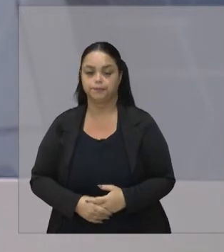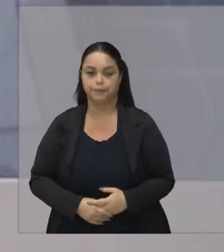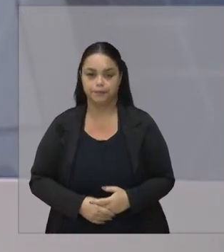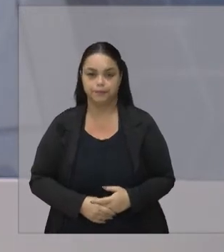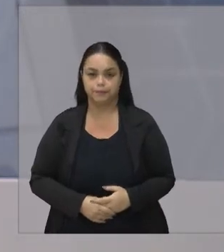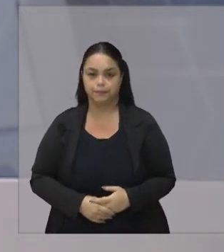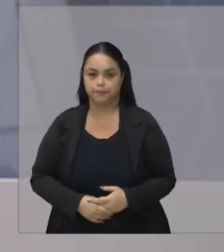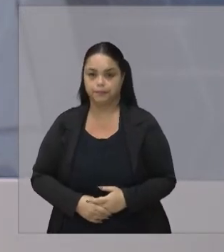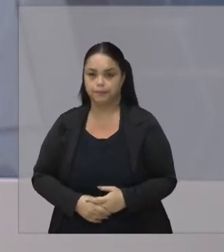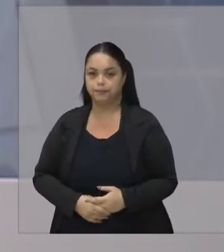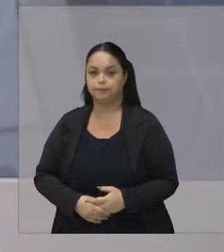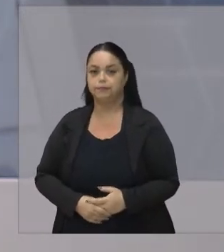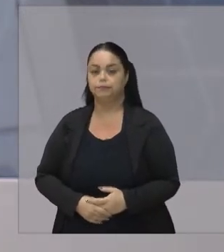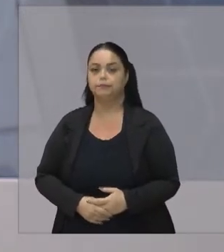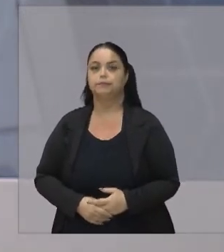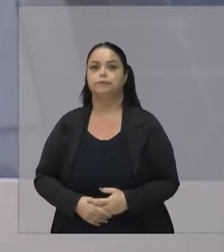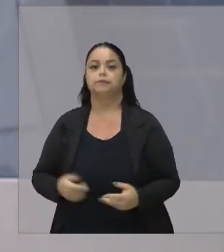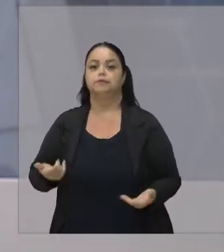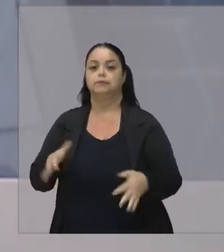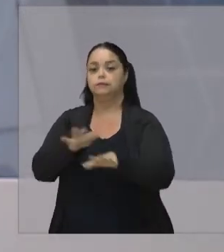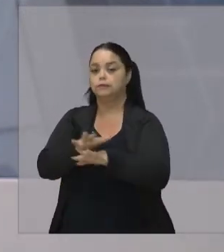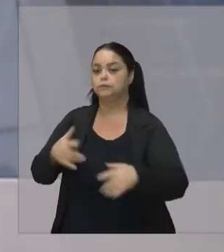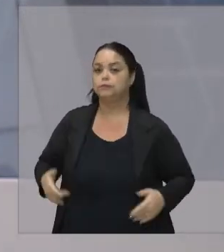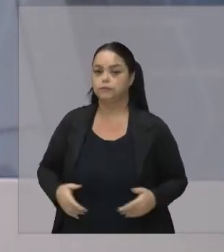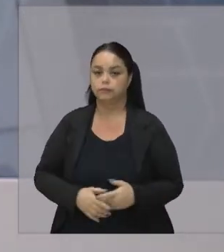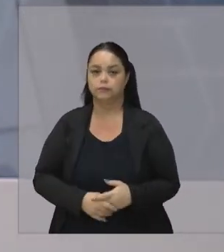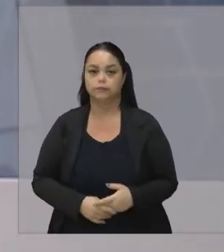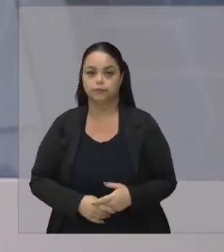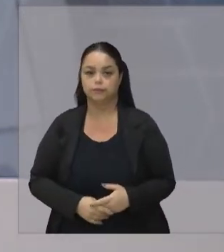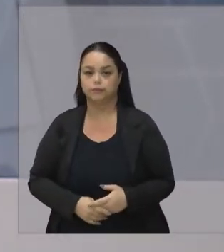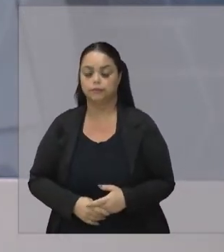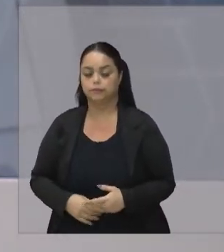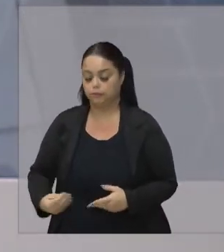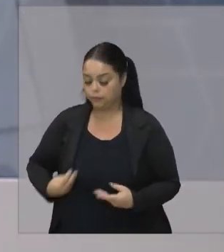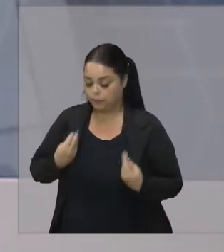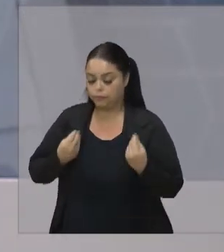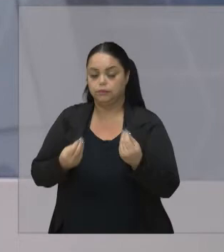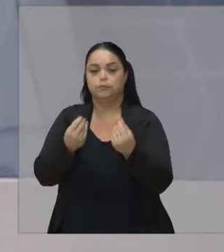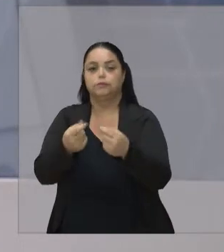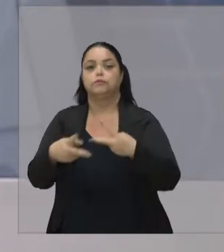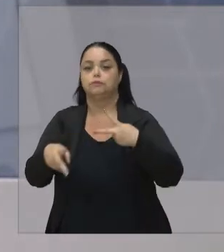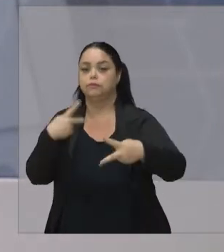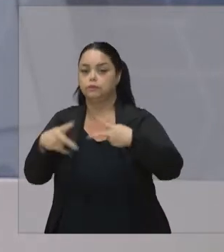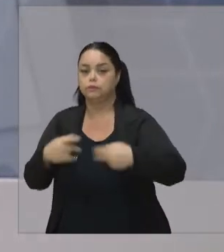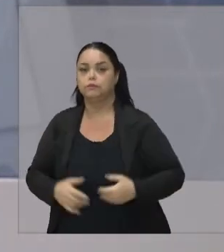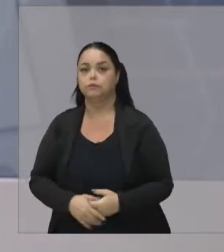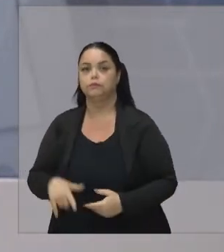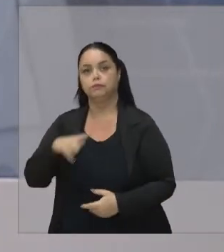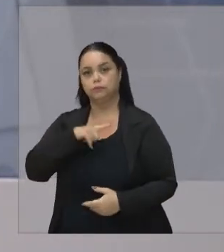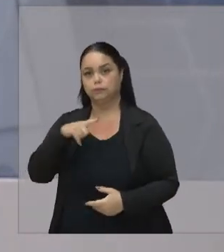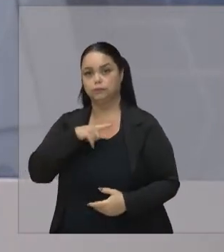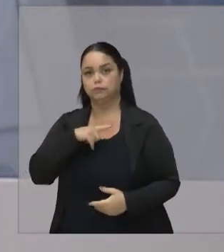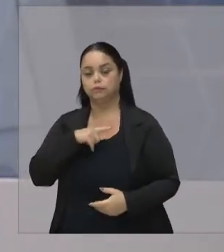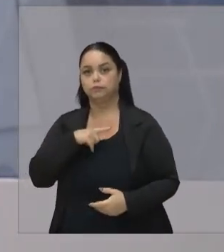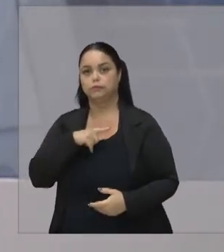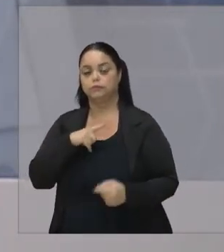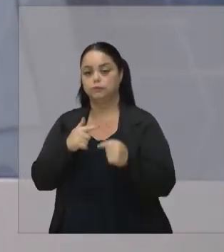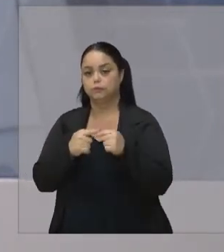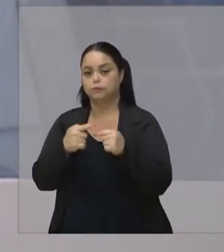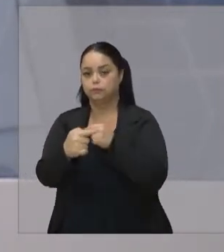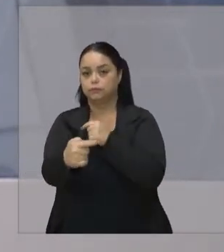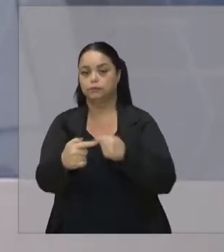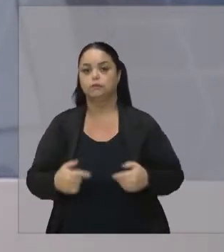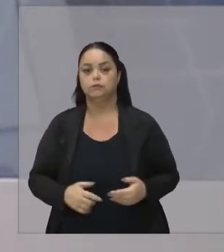No campo da inclusão A vivência que São José dos Campos Está tendo Essa semana